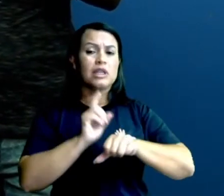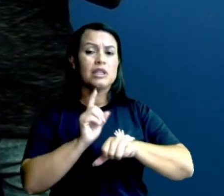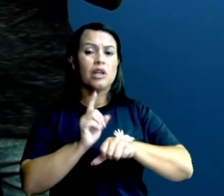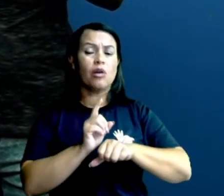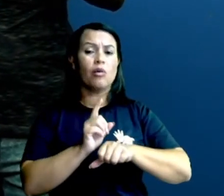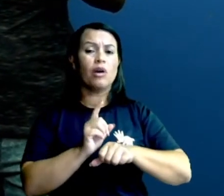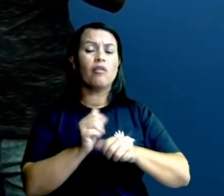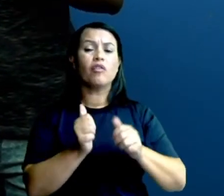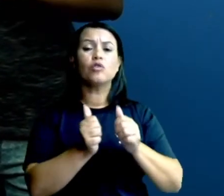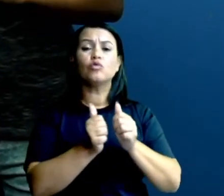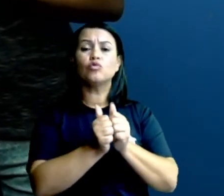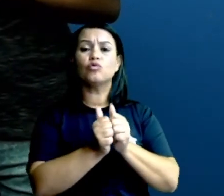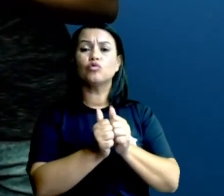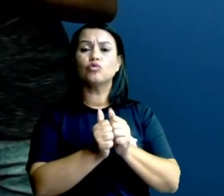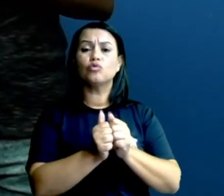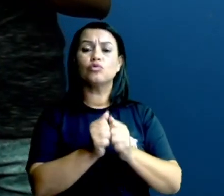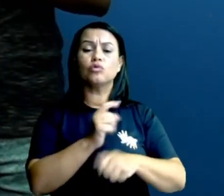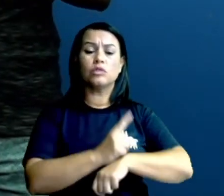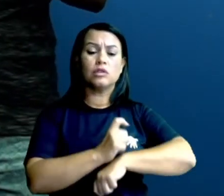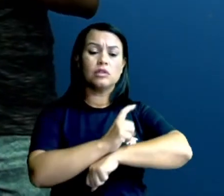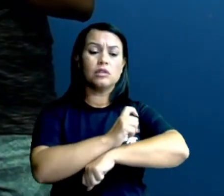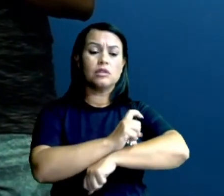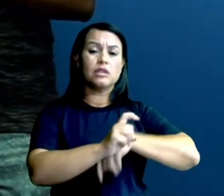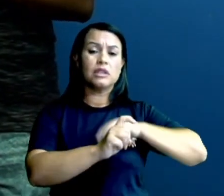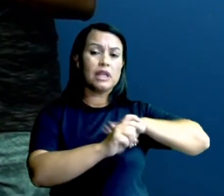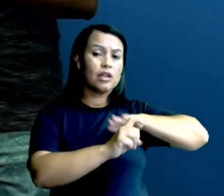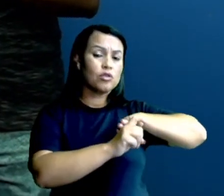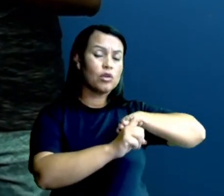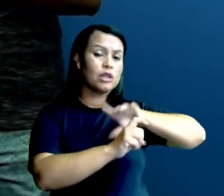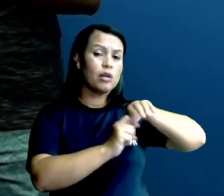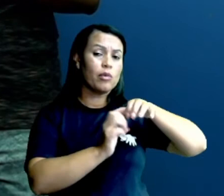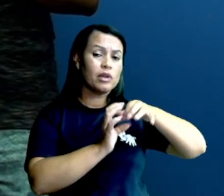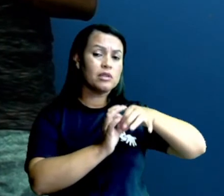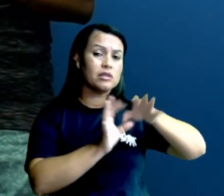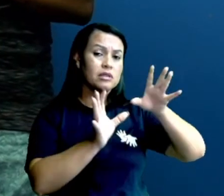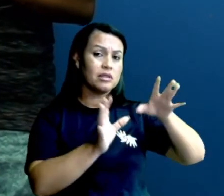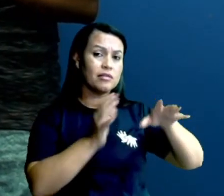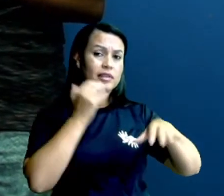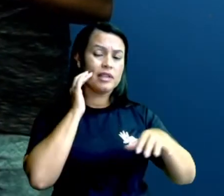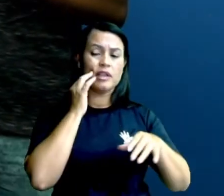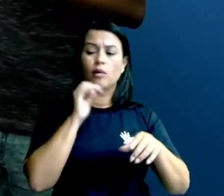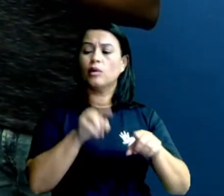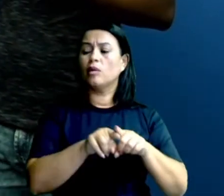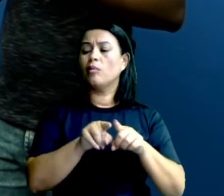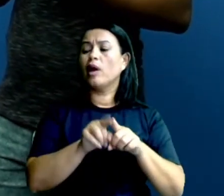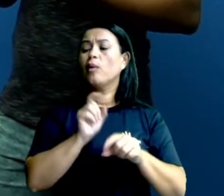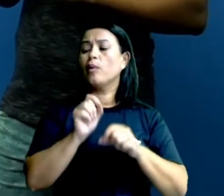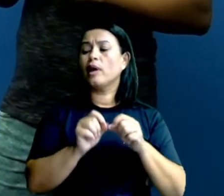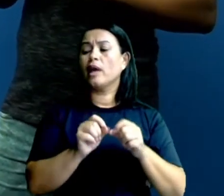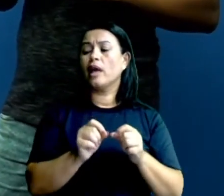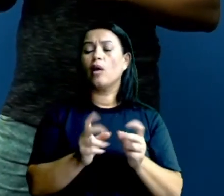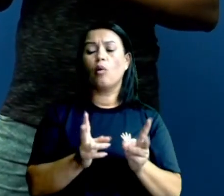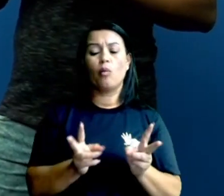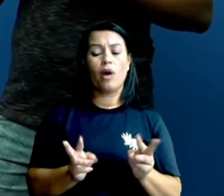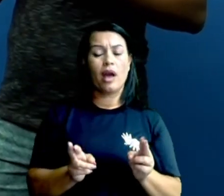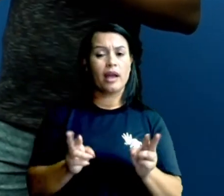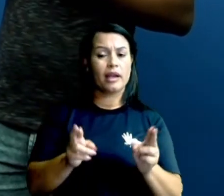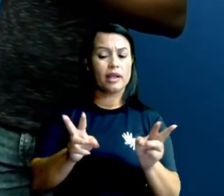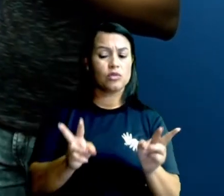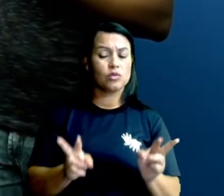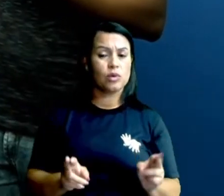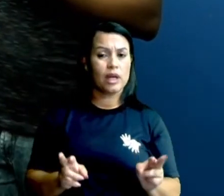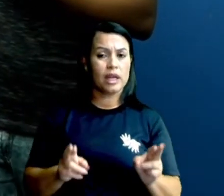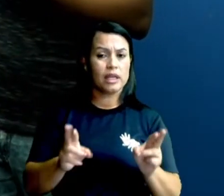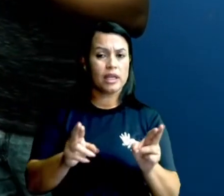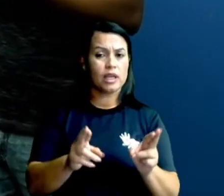crescendo, crescendo, nas costas da mãe, até que segue independente. No caso dos crustáceos, como no caranguejo, o caranguejo